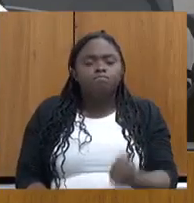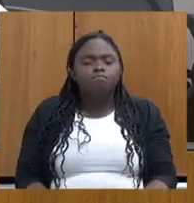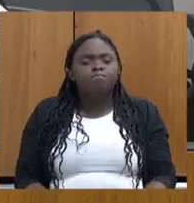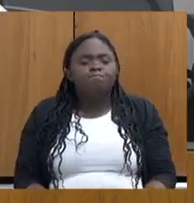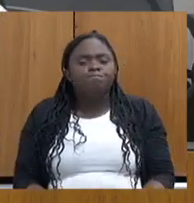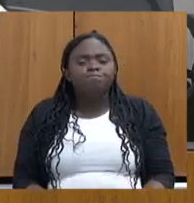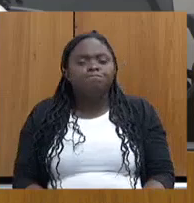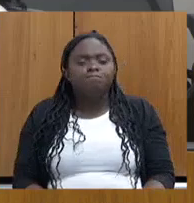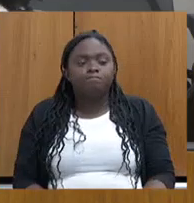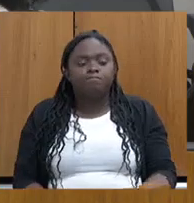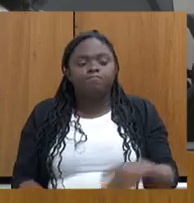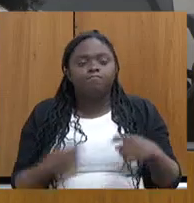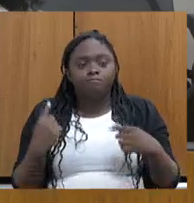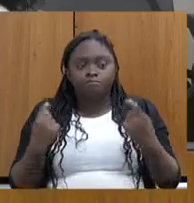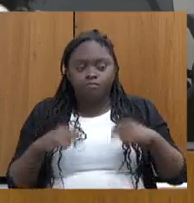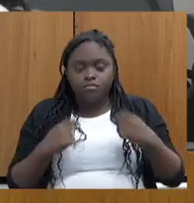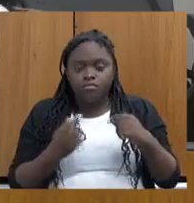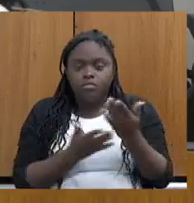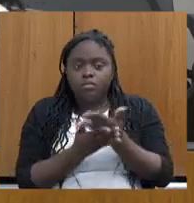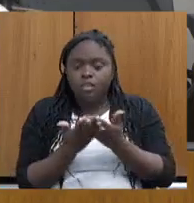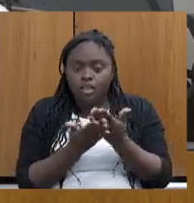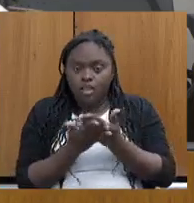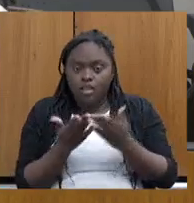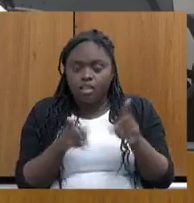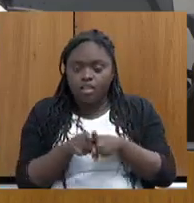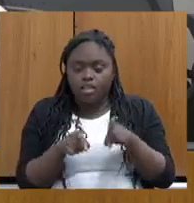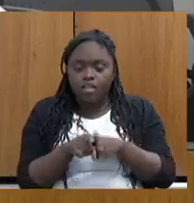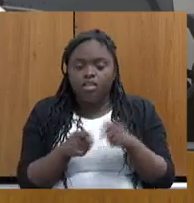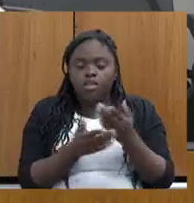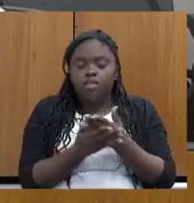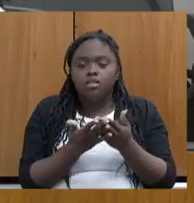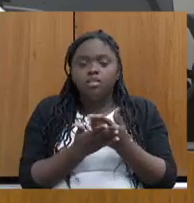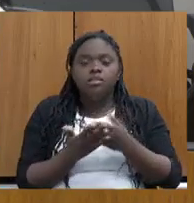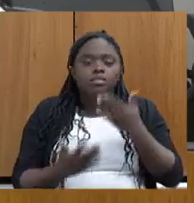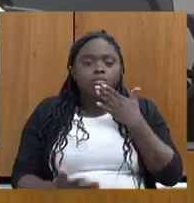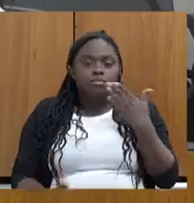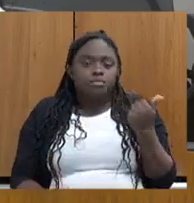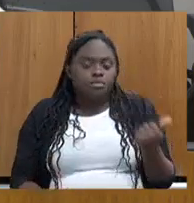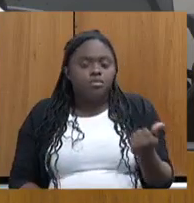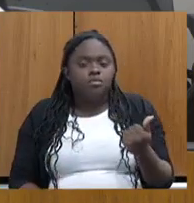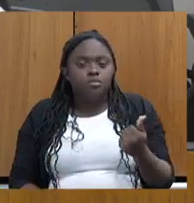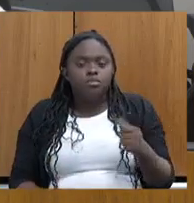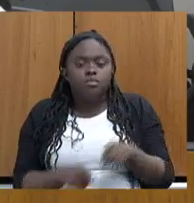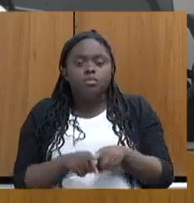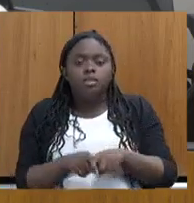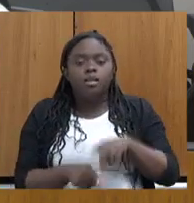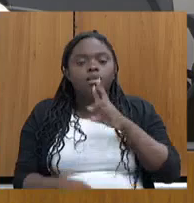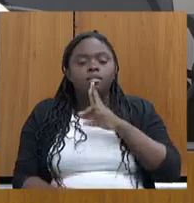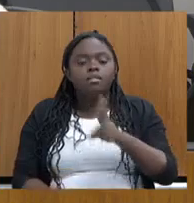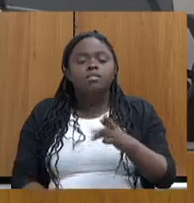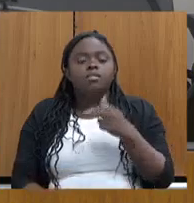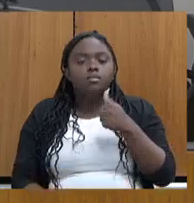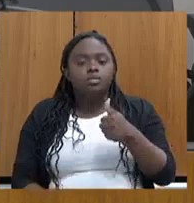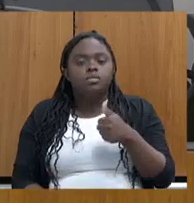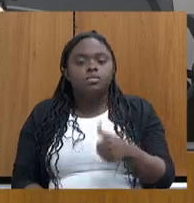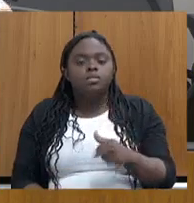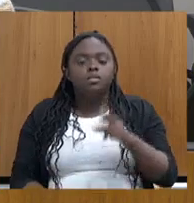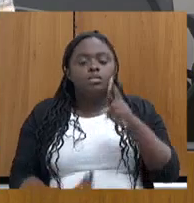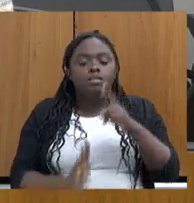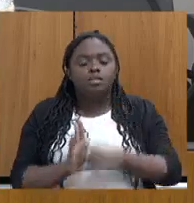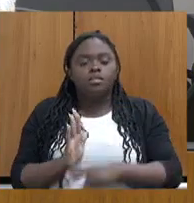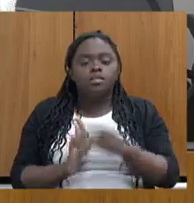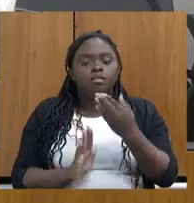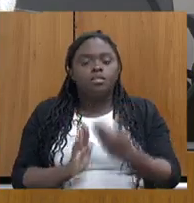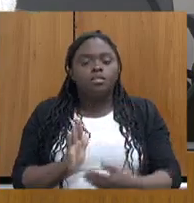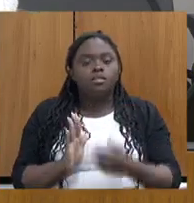mesa de diálogo e precisa de tratamento, e o tratamento tem sido qualificado, tem dado resposta positiva. Esse é o relatório,